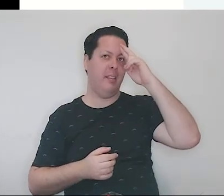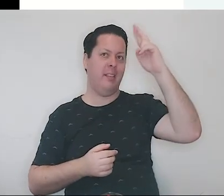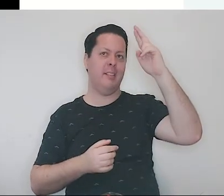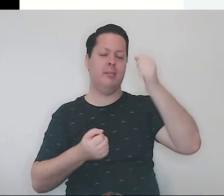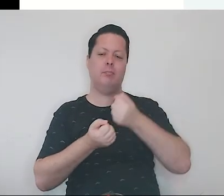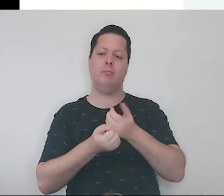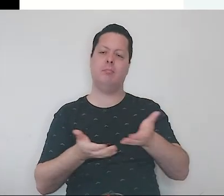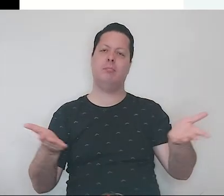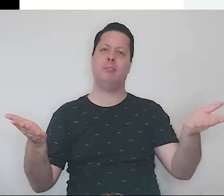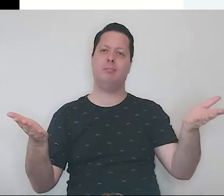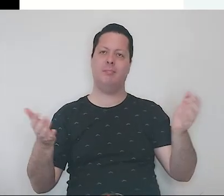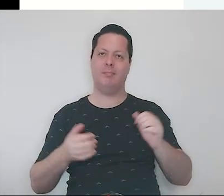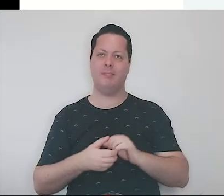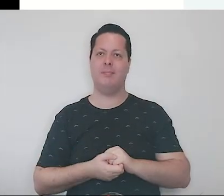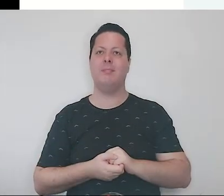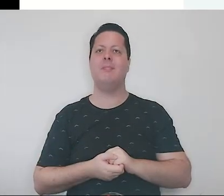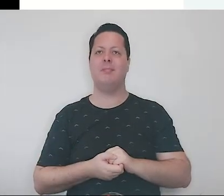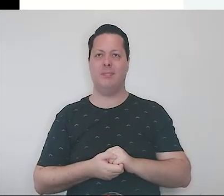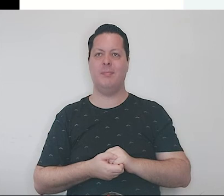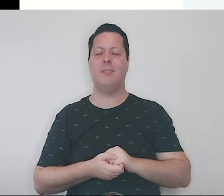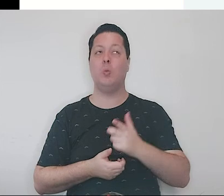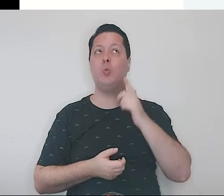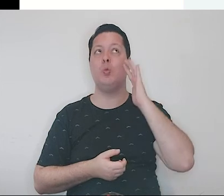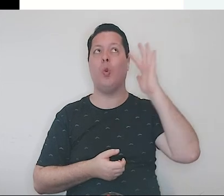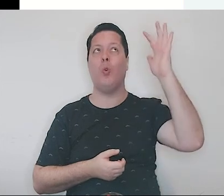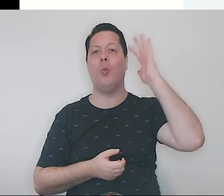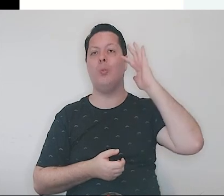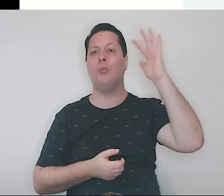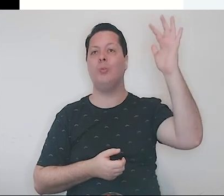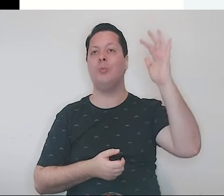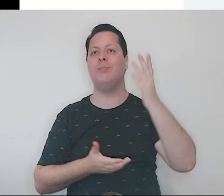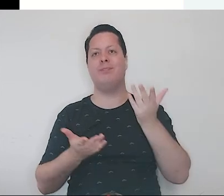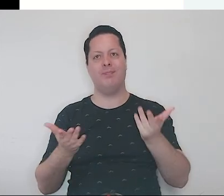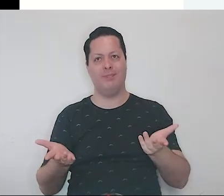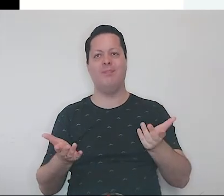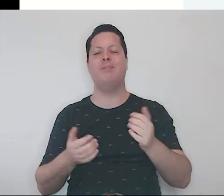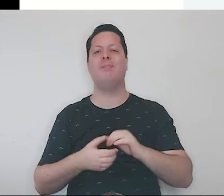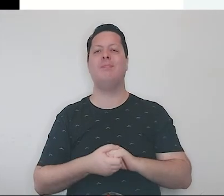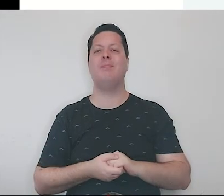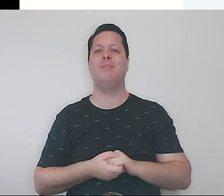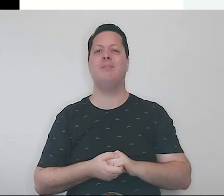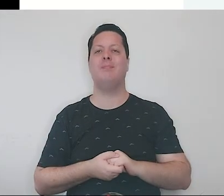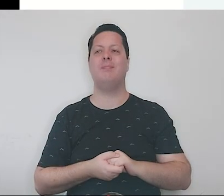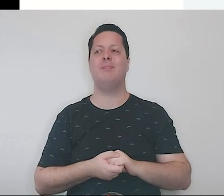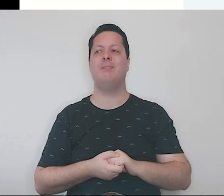oferecia para seus súditos. É isso que ele queria fazer. Esse era sonho dele.